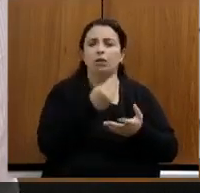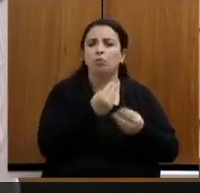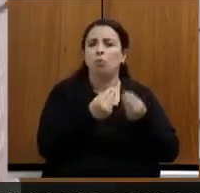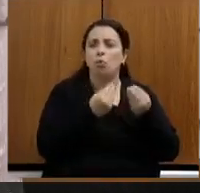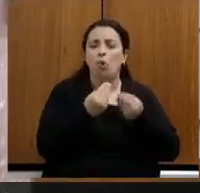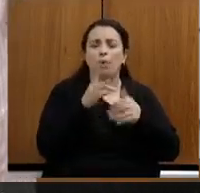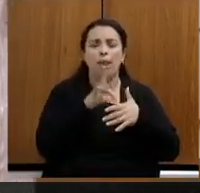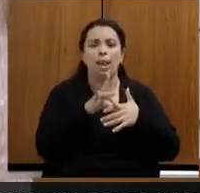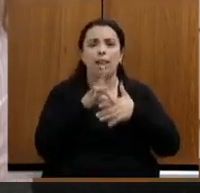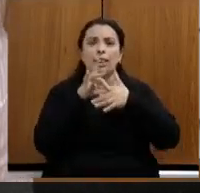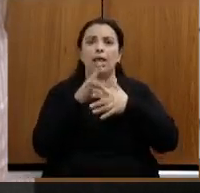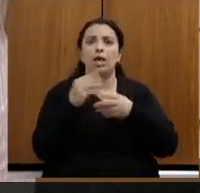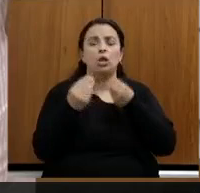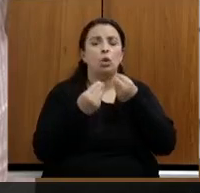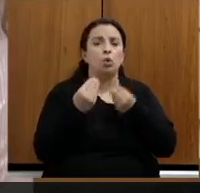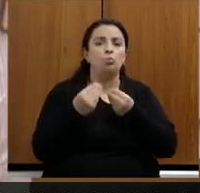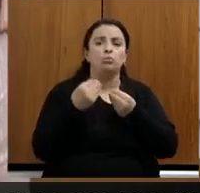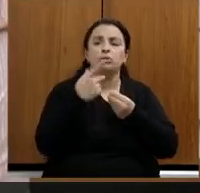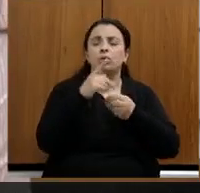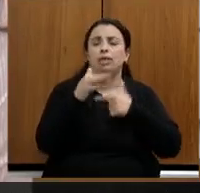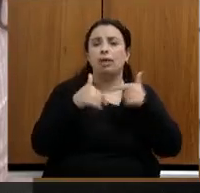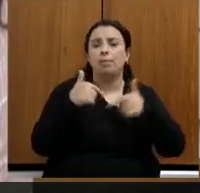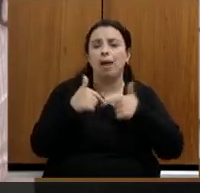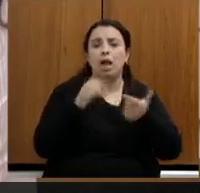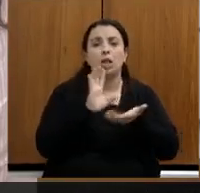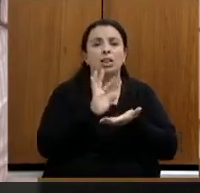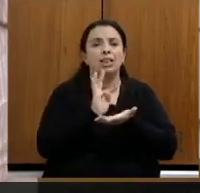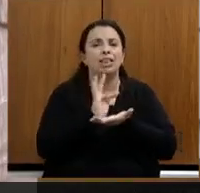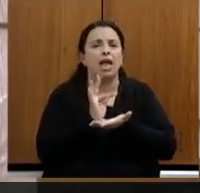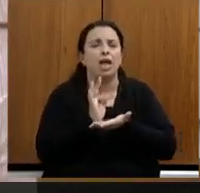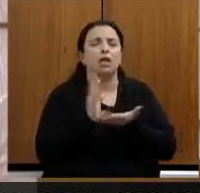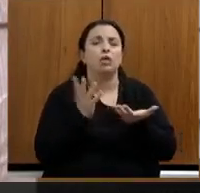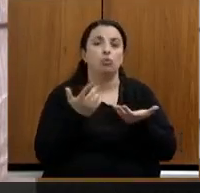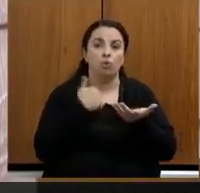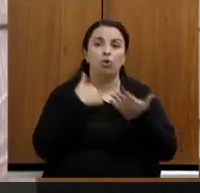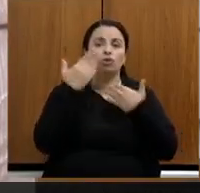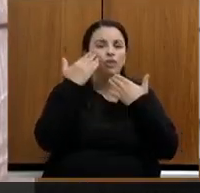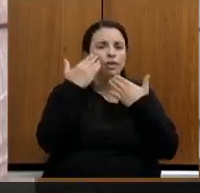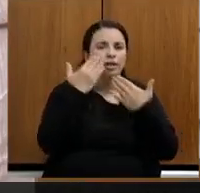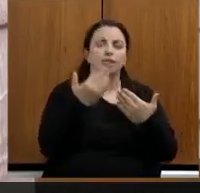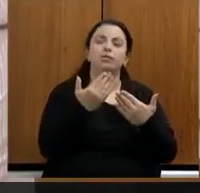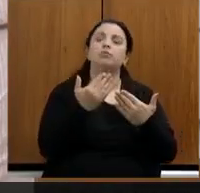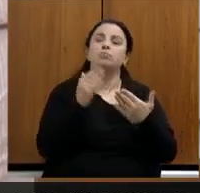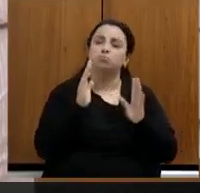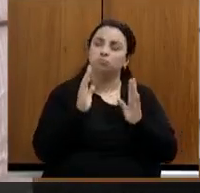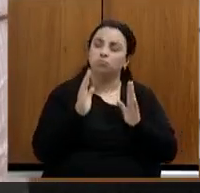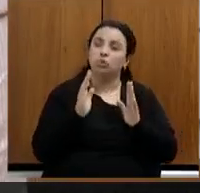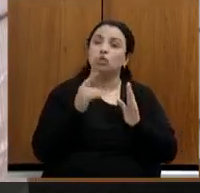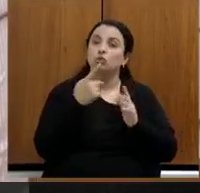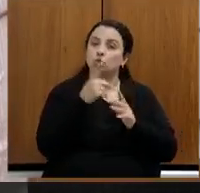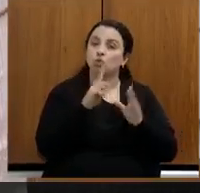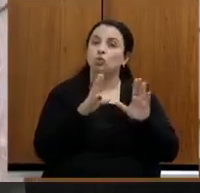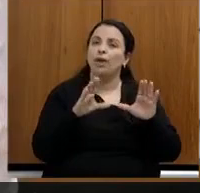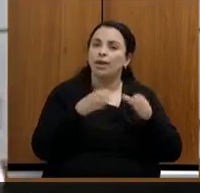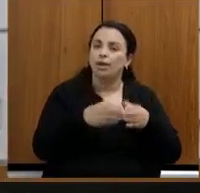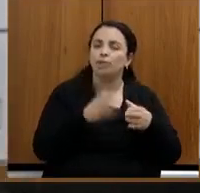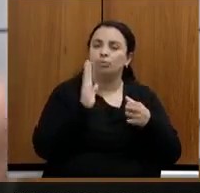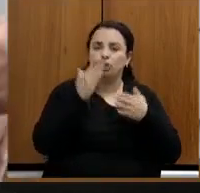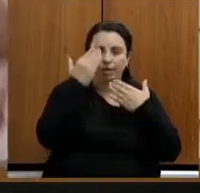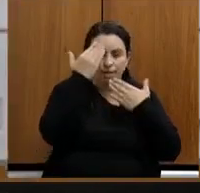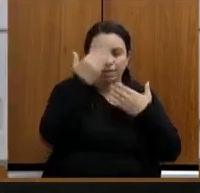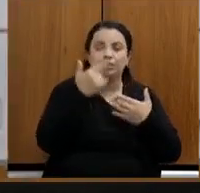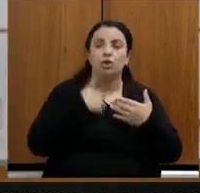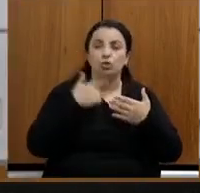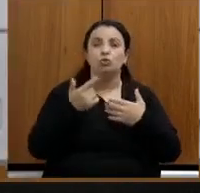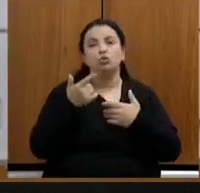viu Marília eu te agradeço por isso eu já agradeci a todos a sua equipe e vou agradecer de novo por